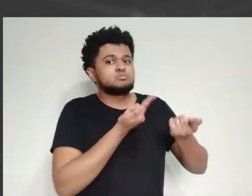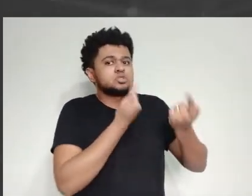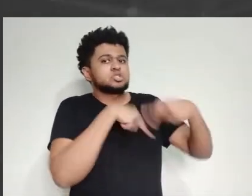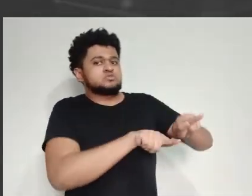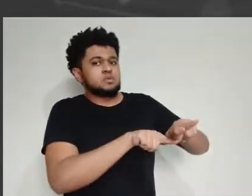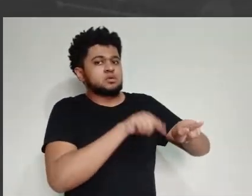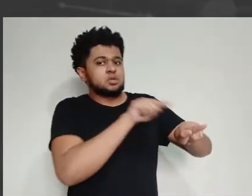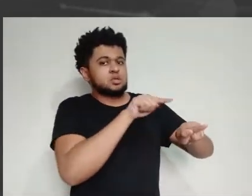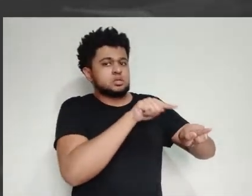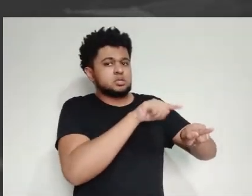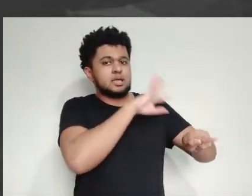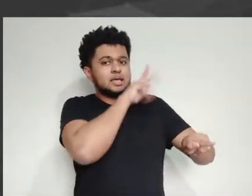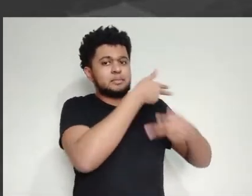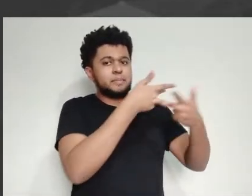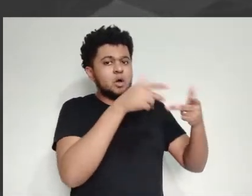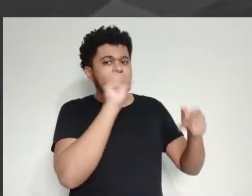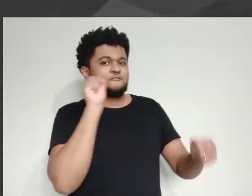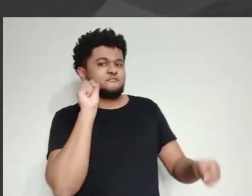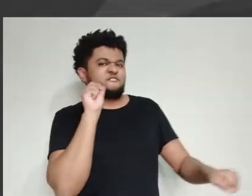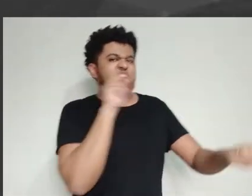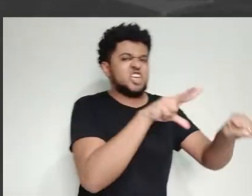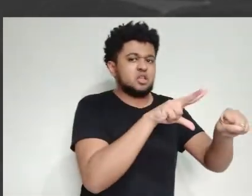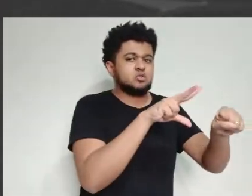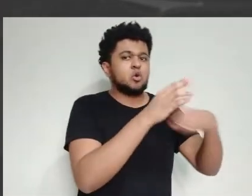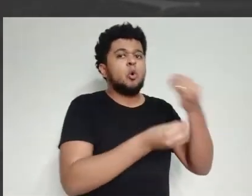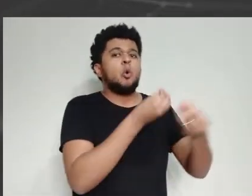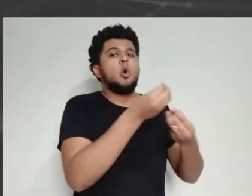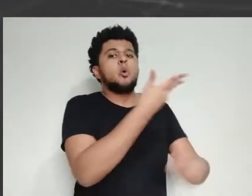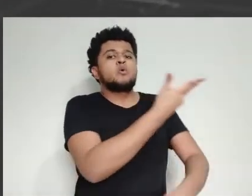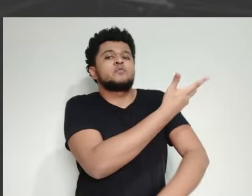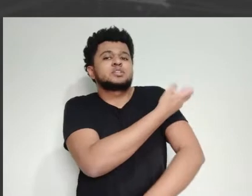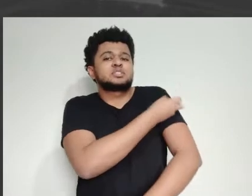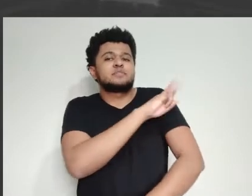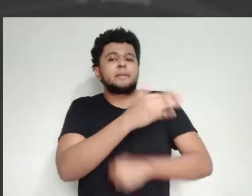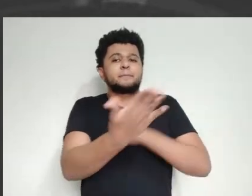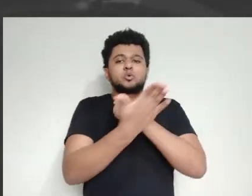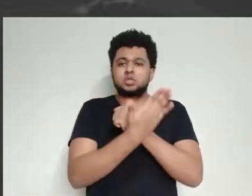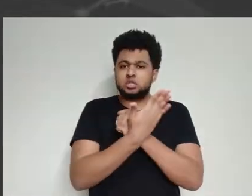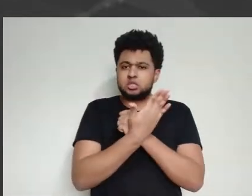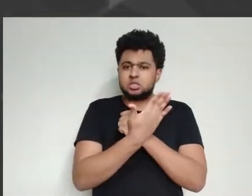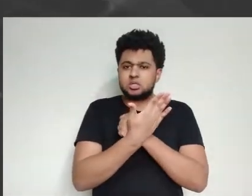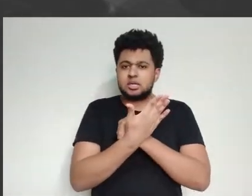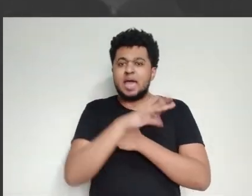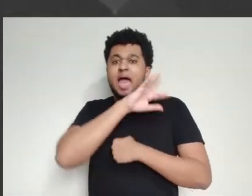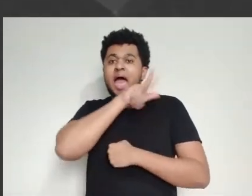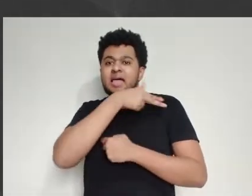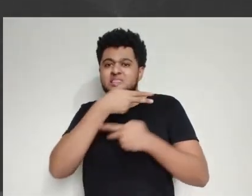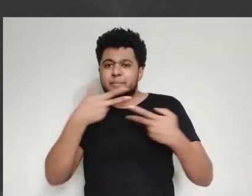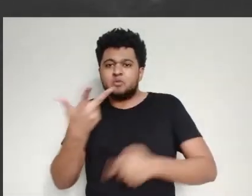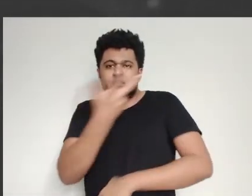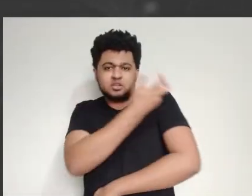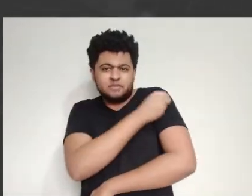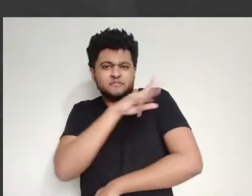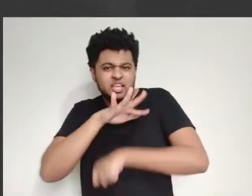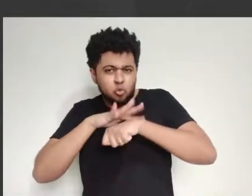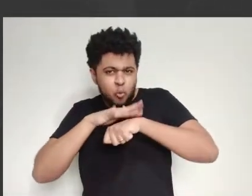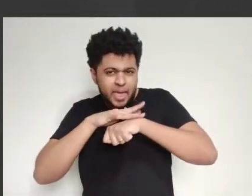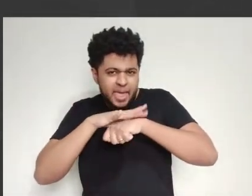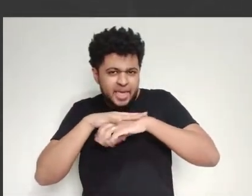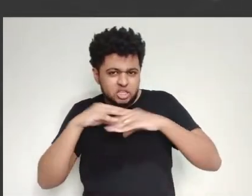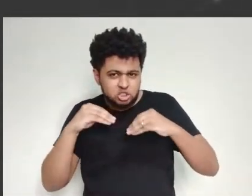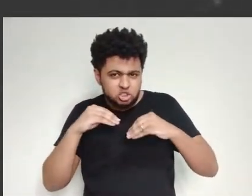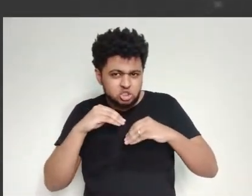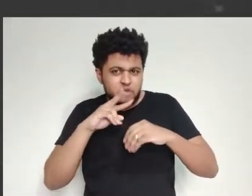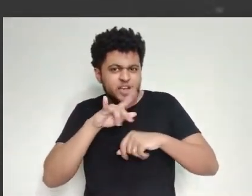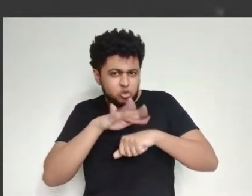às vezes o medicamento funciona muito bem no camundongo, mas vai testar em humano e ele não funciona direito. Então, a gente tem que ir para os testes em primatas não